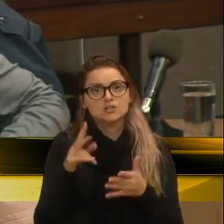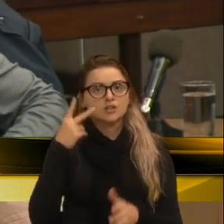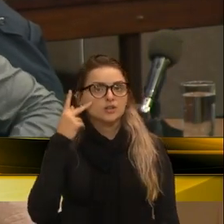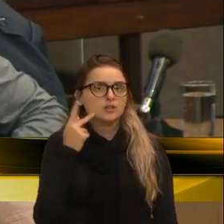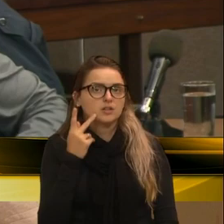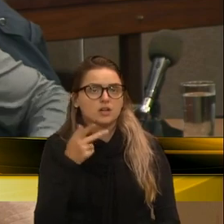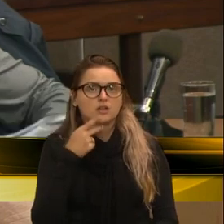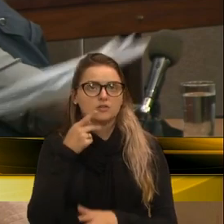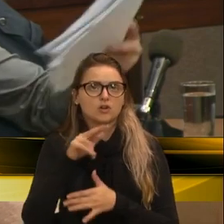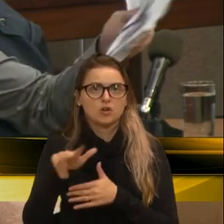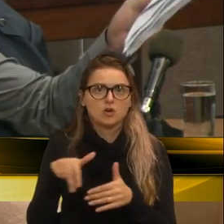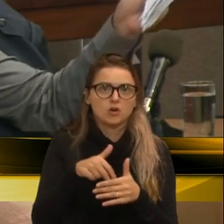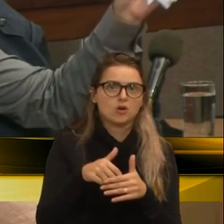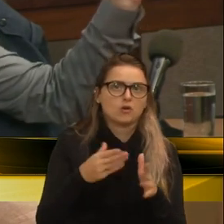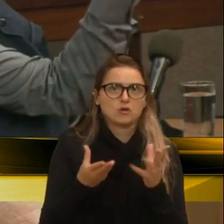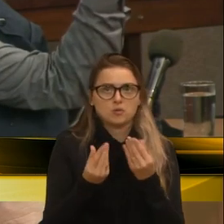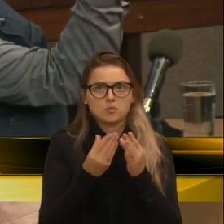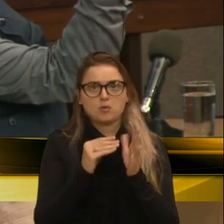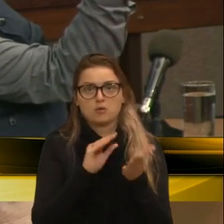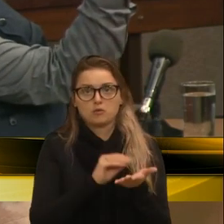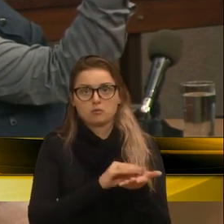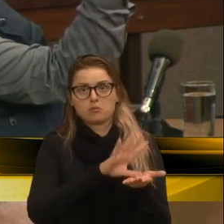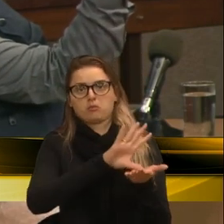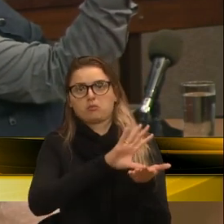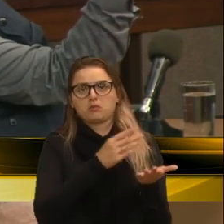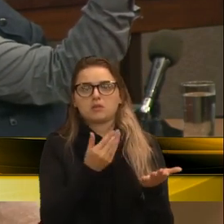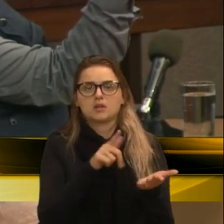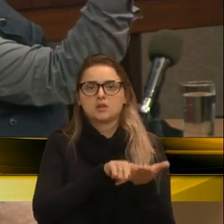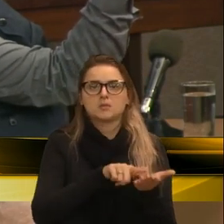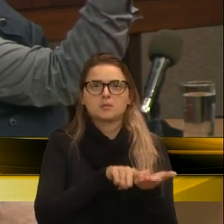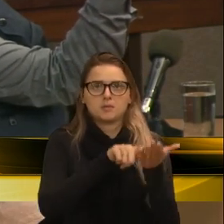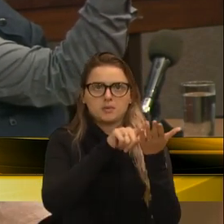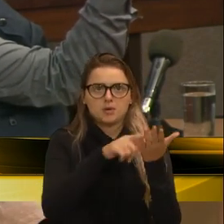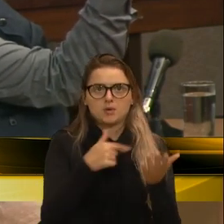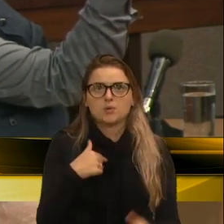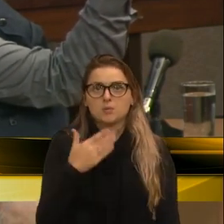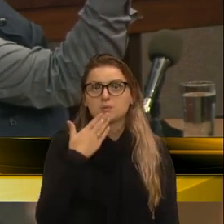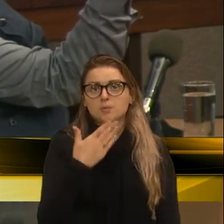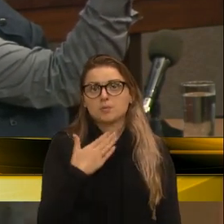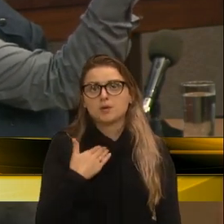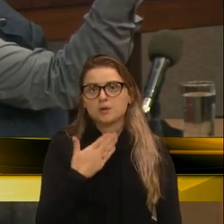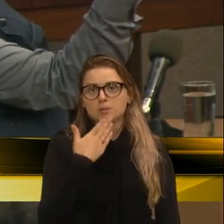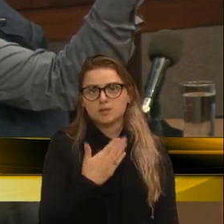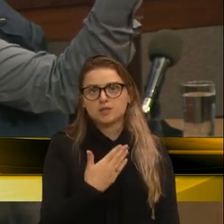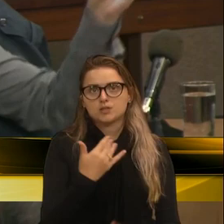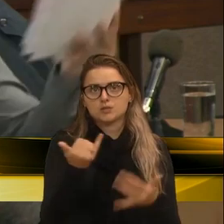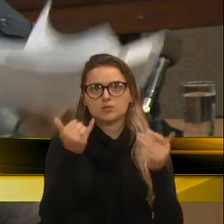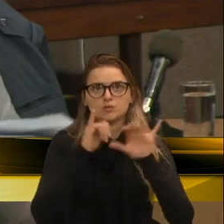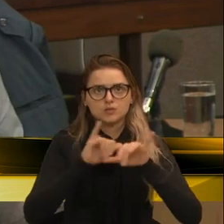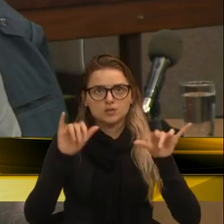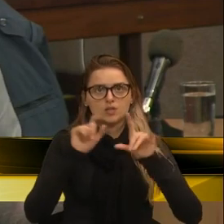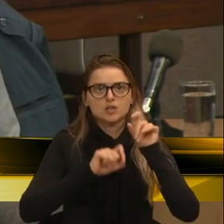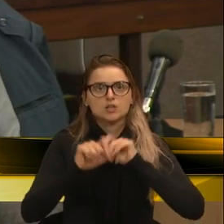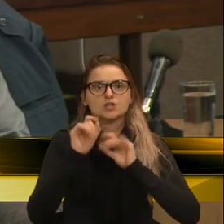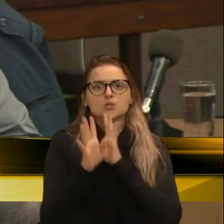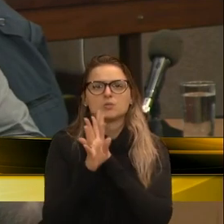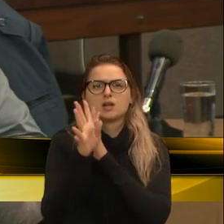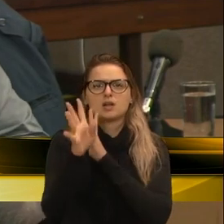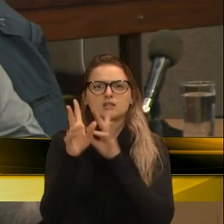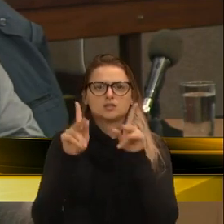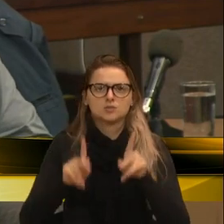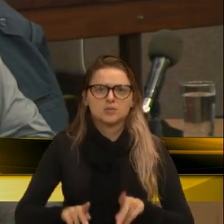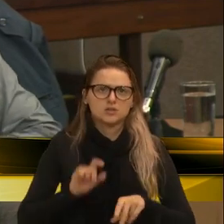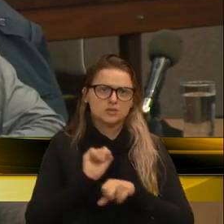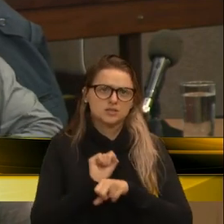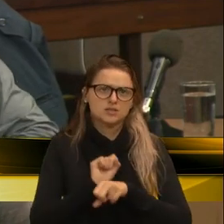Nunes subiu na tribuna com um chumaço de papéis, aqui chegou a resposta a um pedido de informações que eu fiz sobre a lista de espera. Vereador Renato